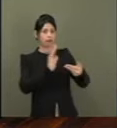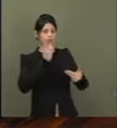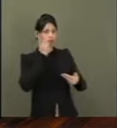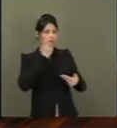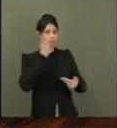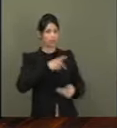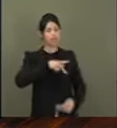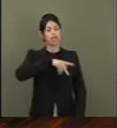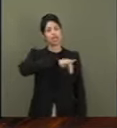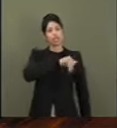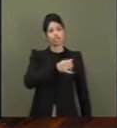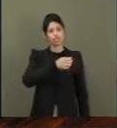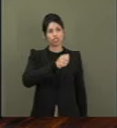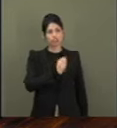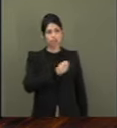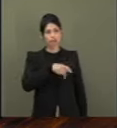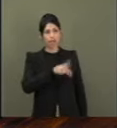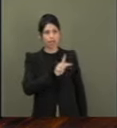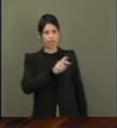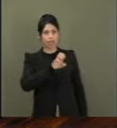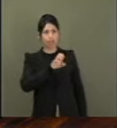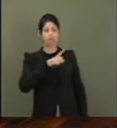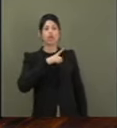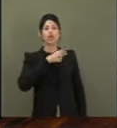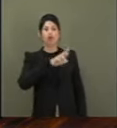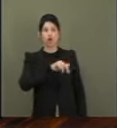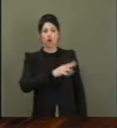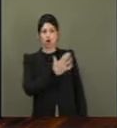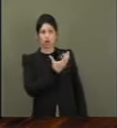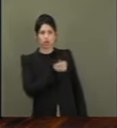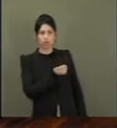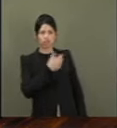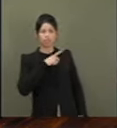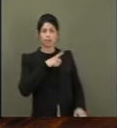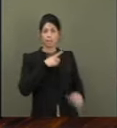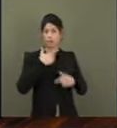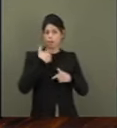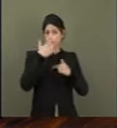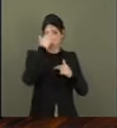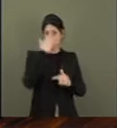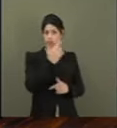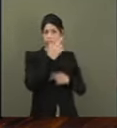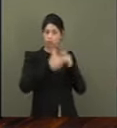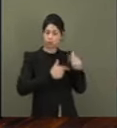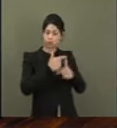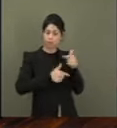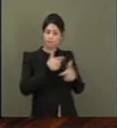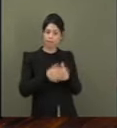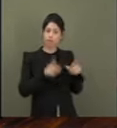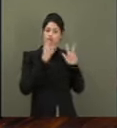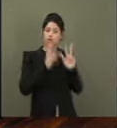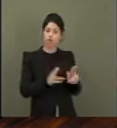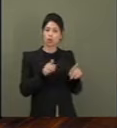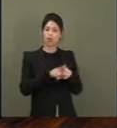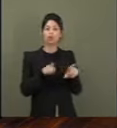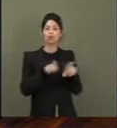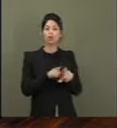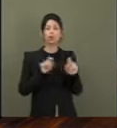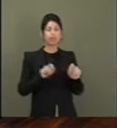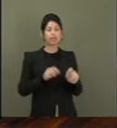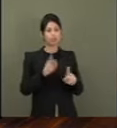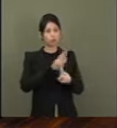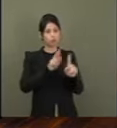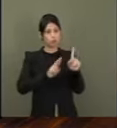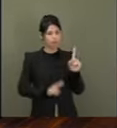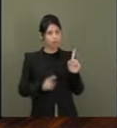Rocha. Meu respeito ao seu belíssimo trabalho. Da mesma forma, cumprimento as relatoras aqui